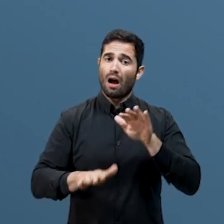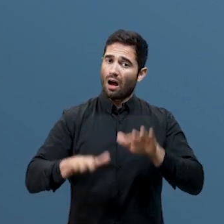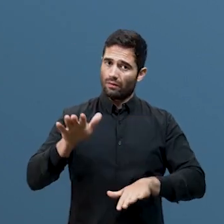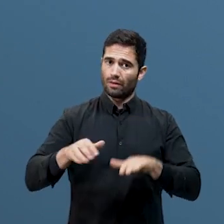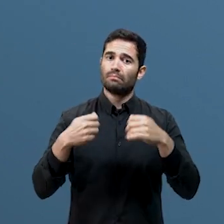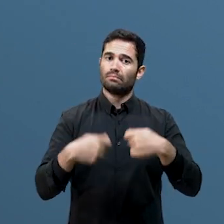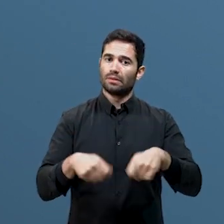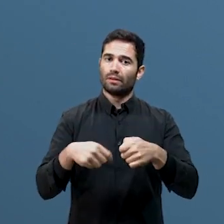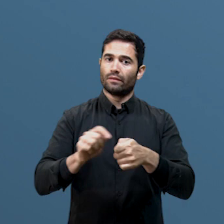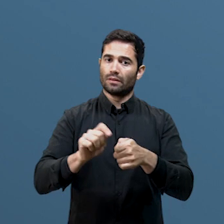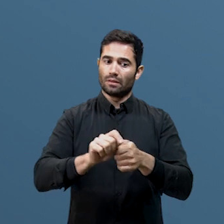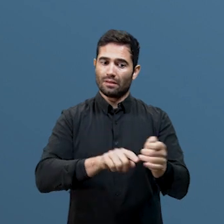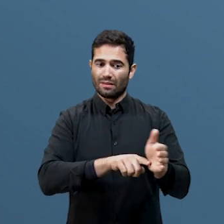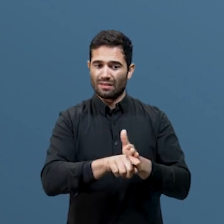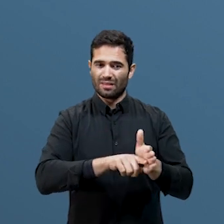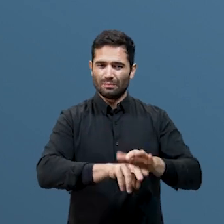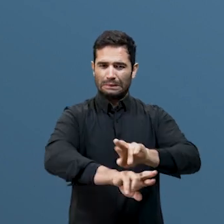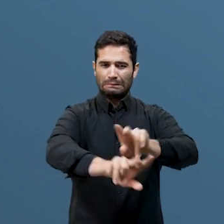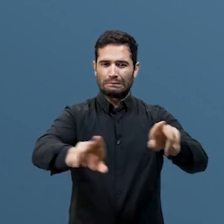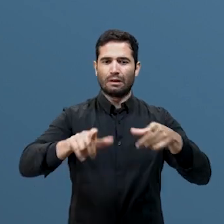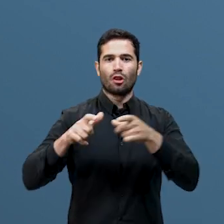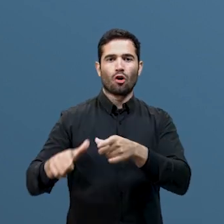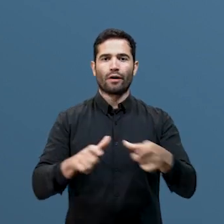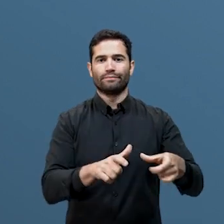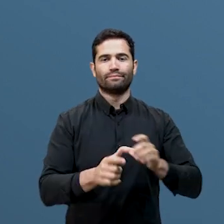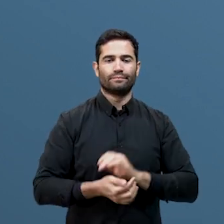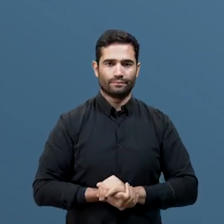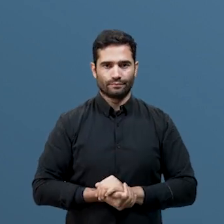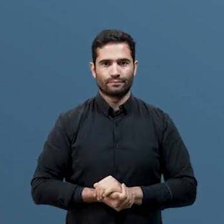necessária a realização dos exames em mais de um local.